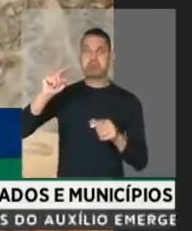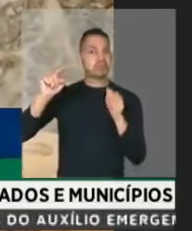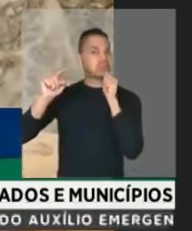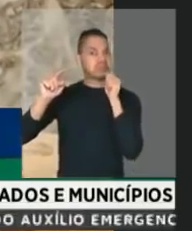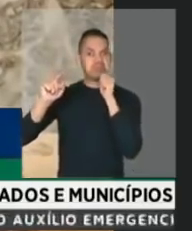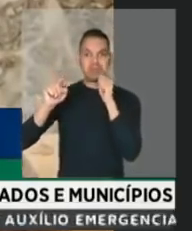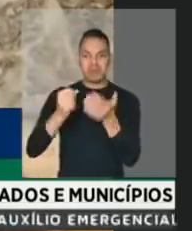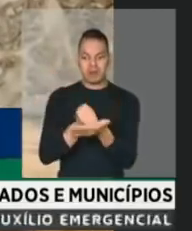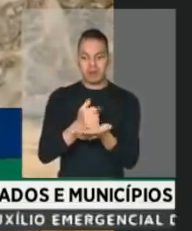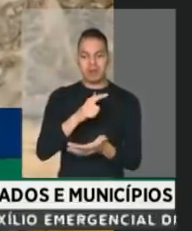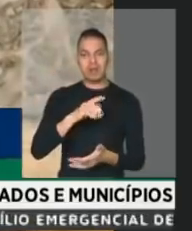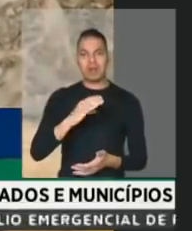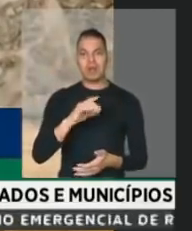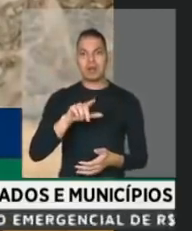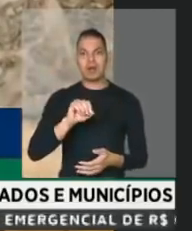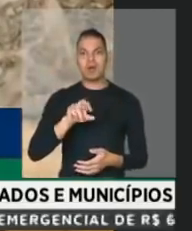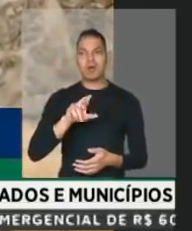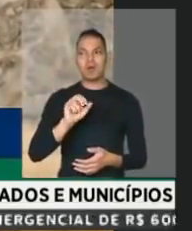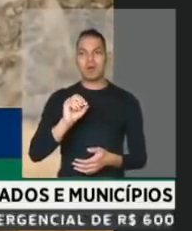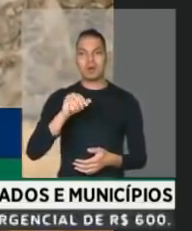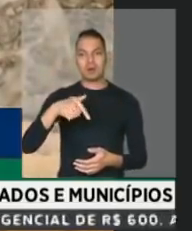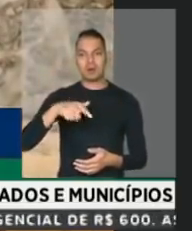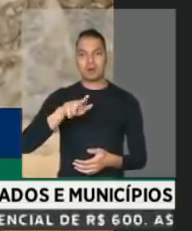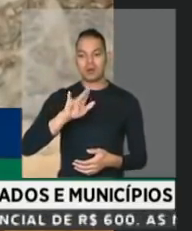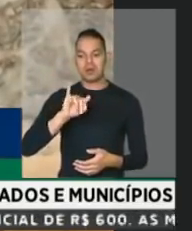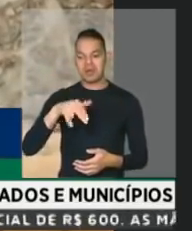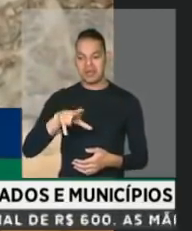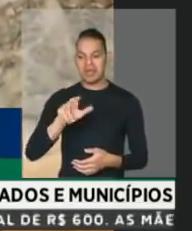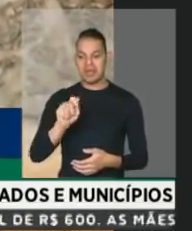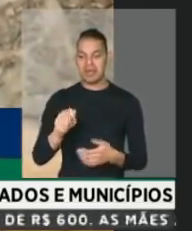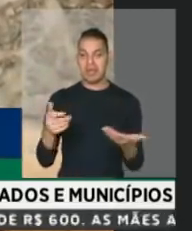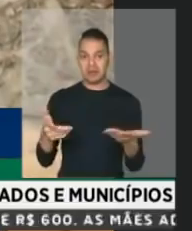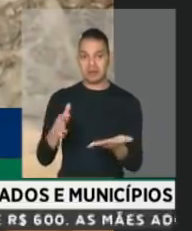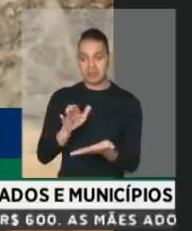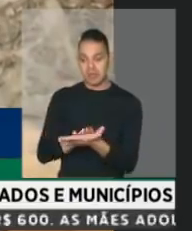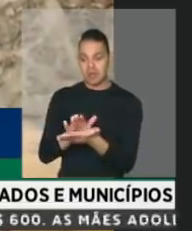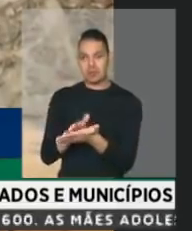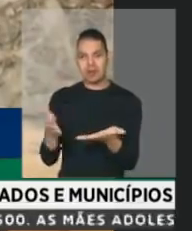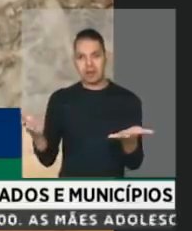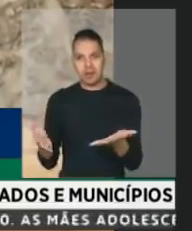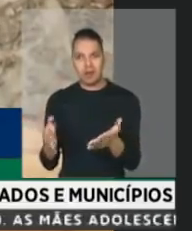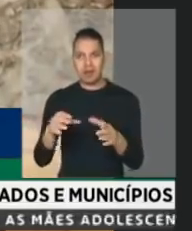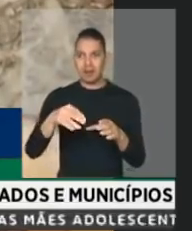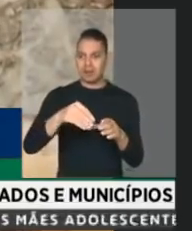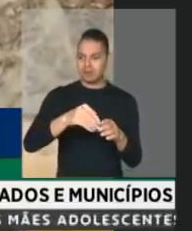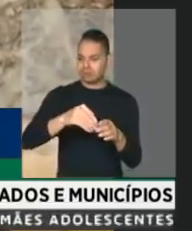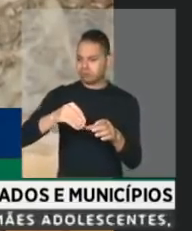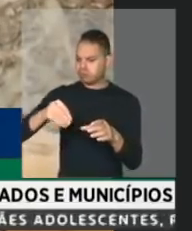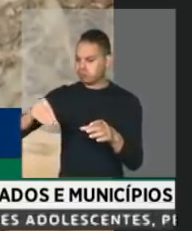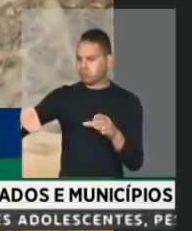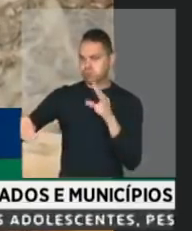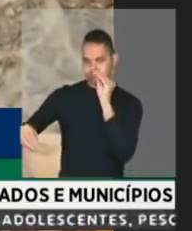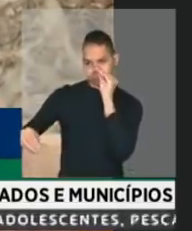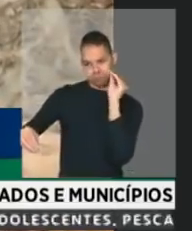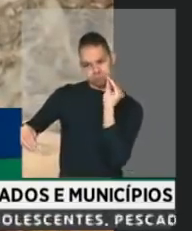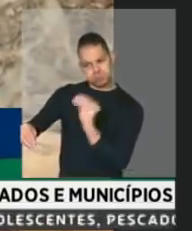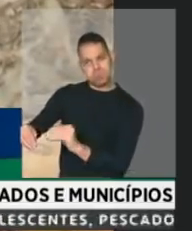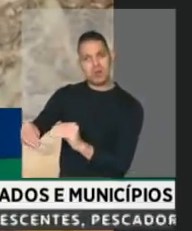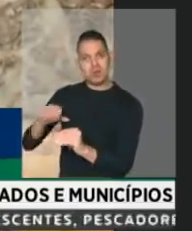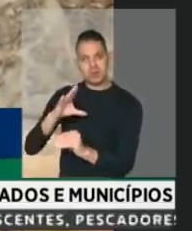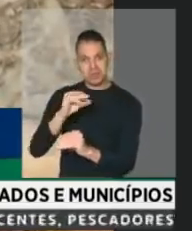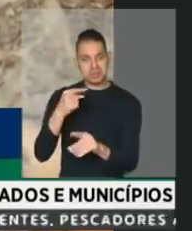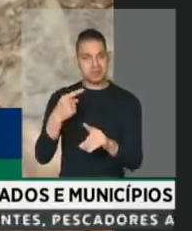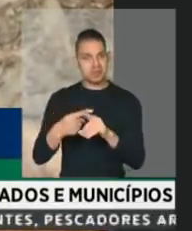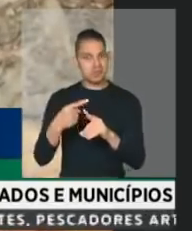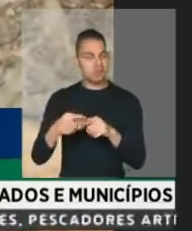cloroquina, que vossa excelência acaba de elogiar, está sendo hoje colocada de lado por uma série de cientistas pelos efeitos